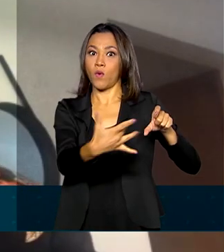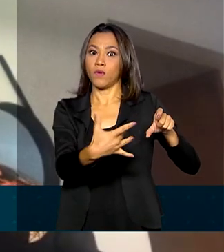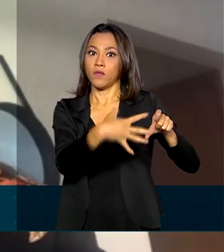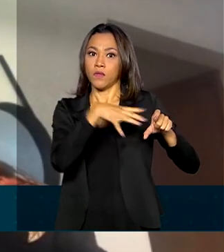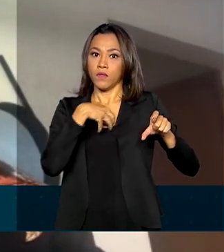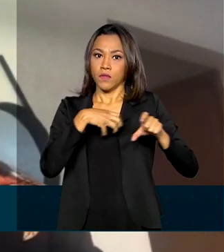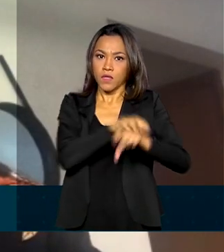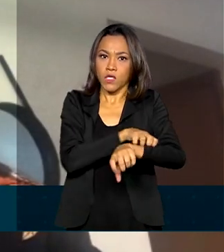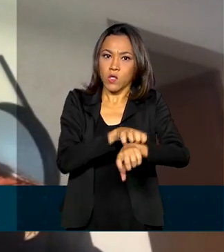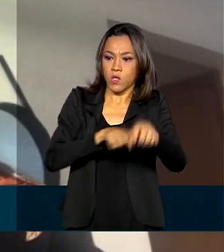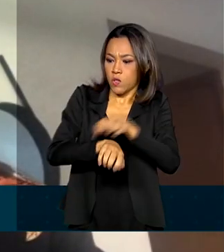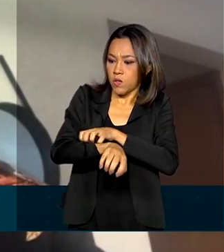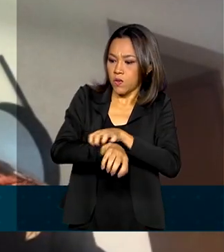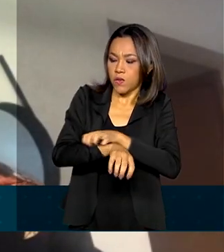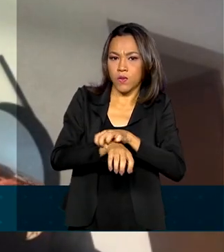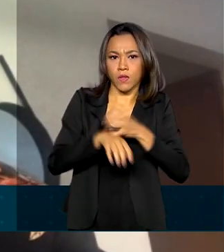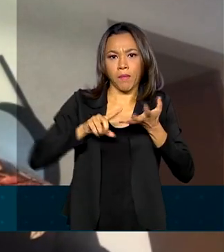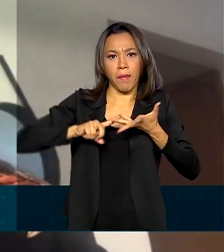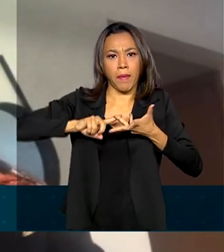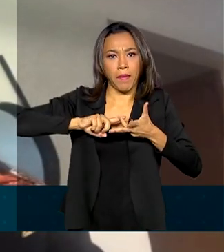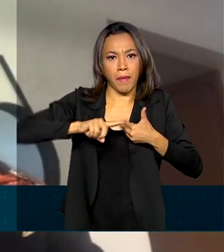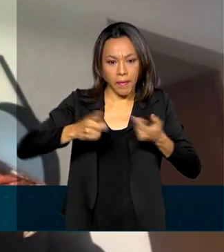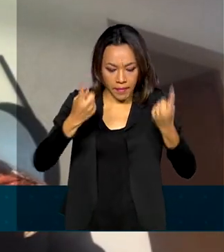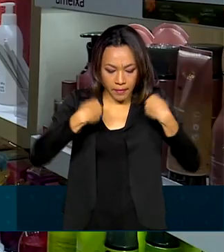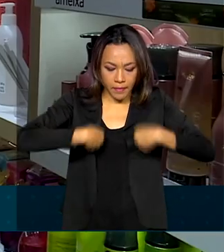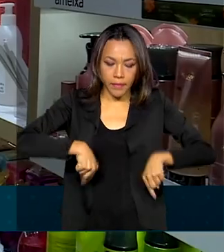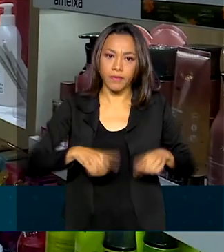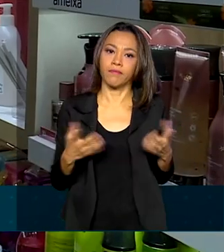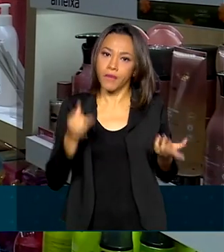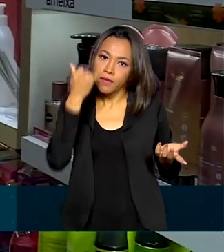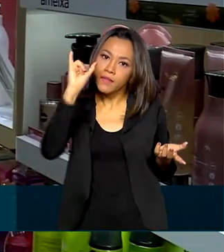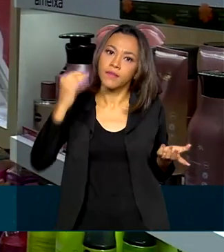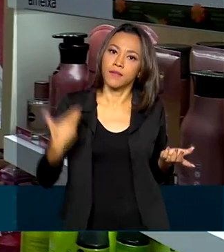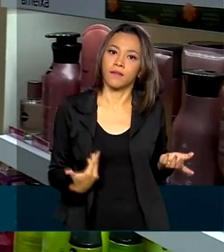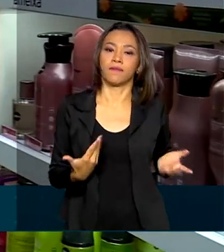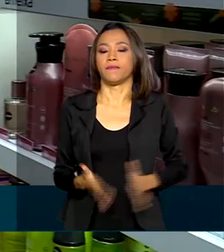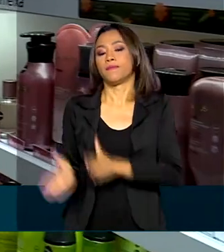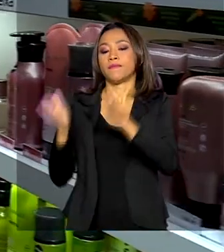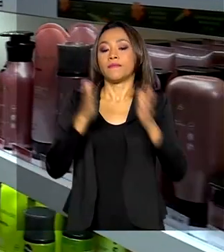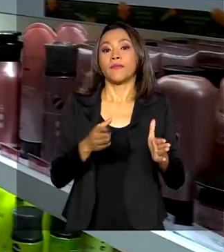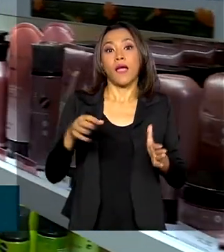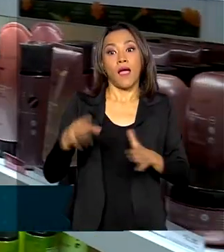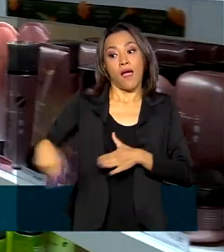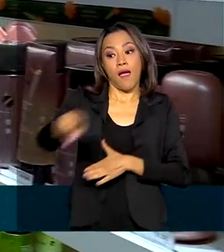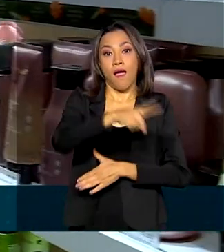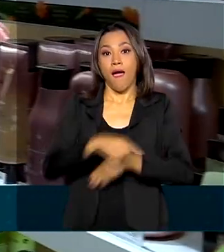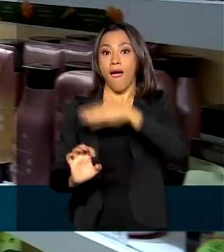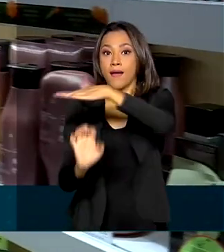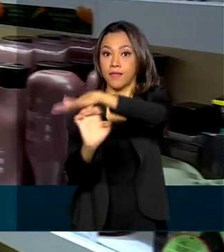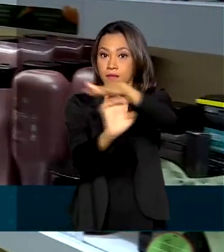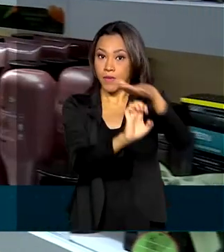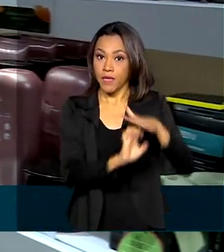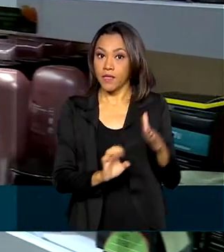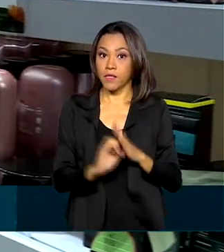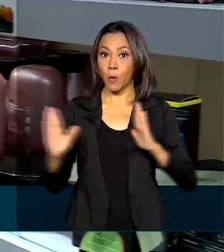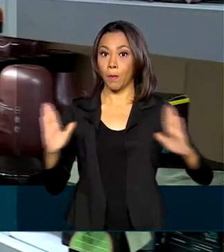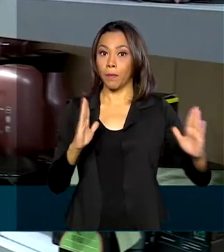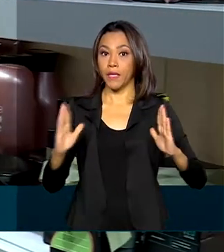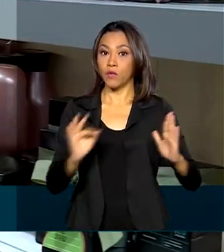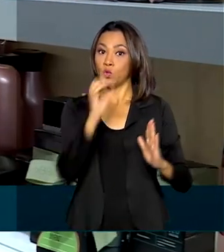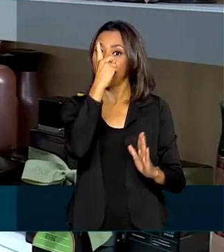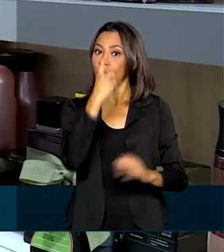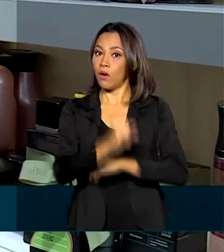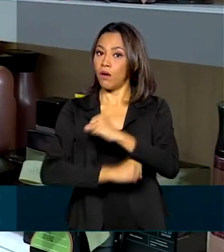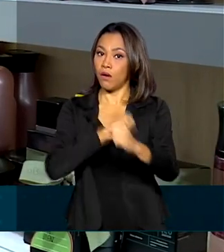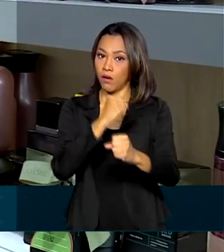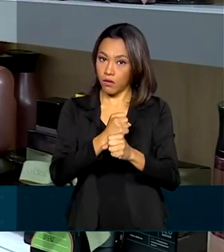formação de bolhas, eritema e essa queimação. As empresas vão ter um ano para se adaptar às novas regras que